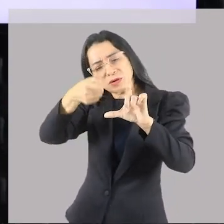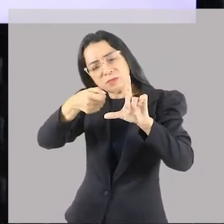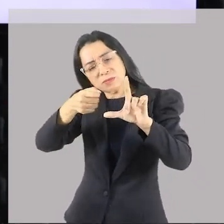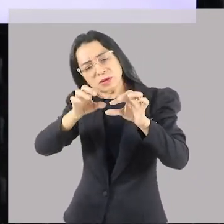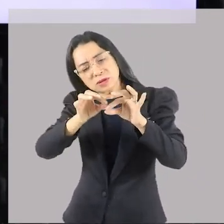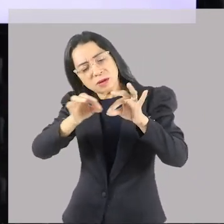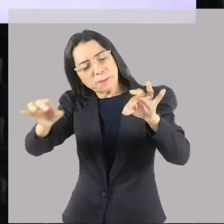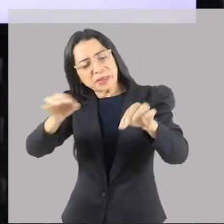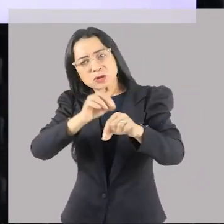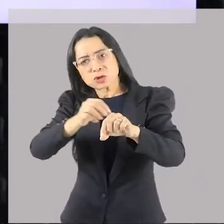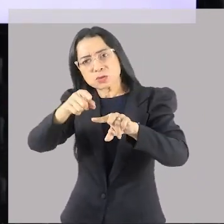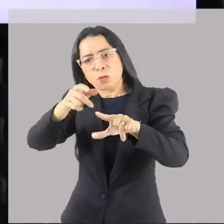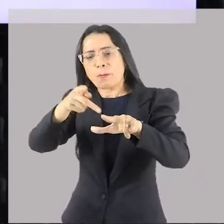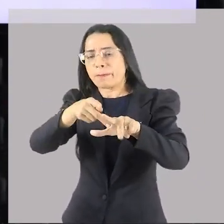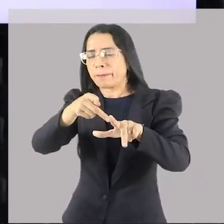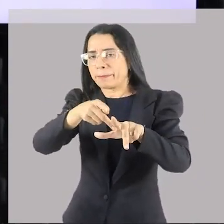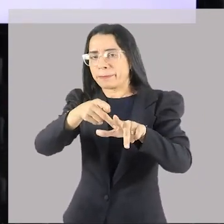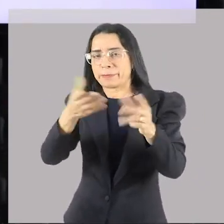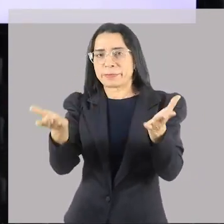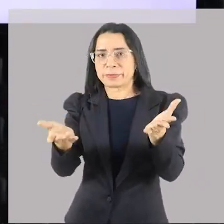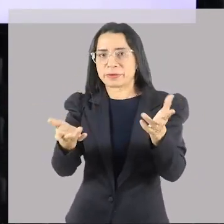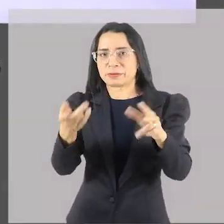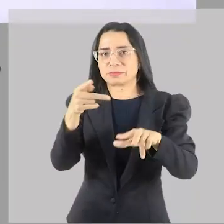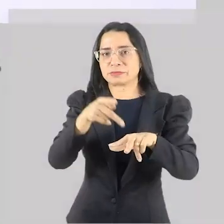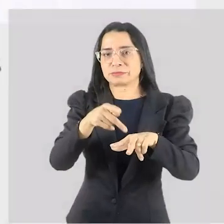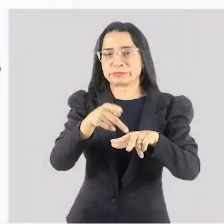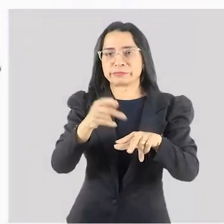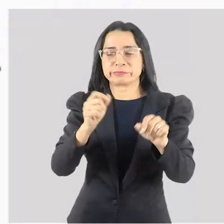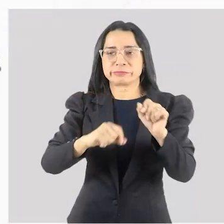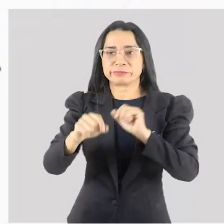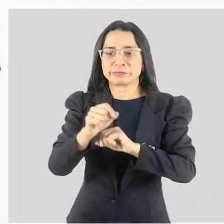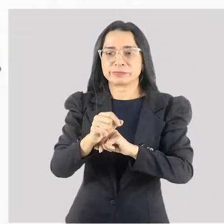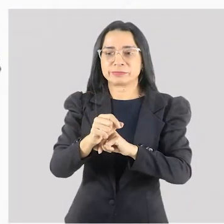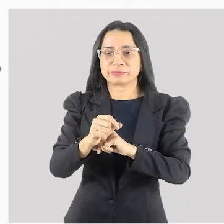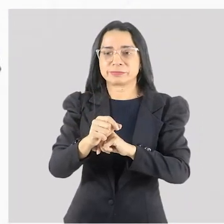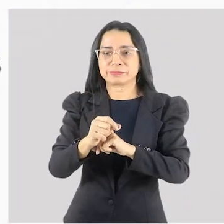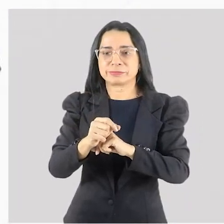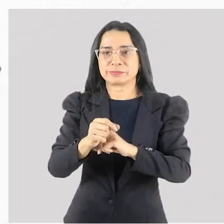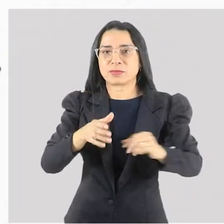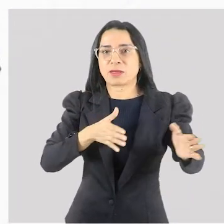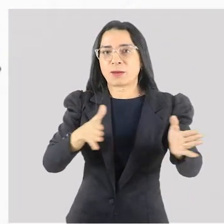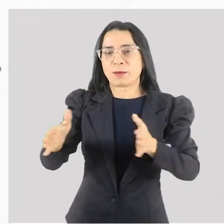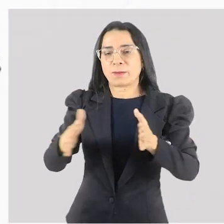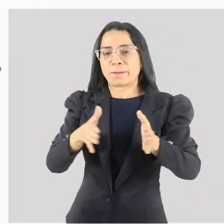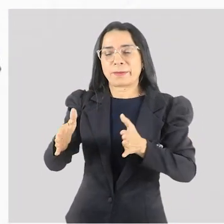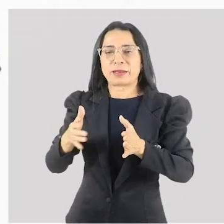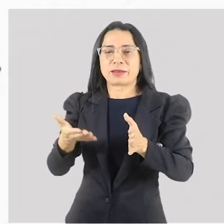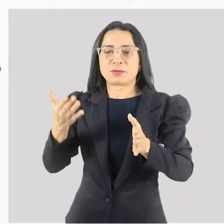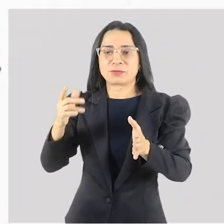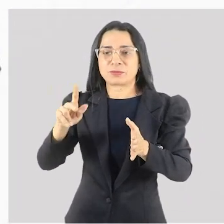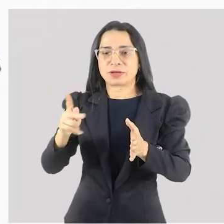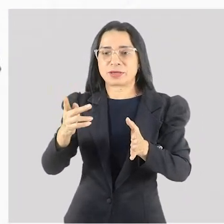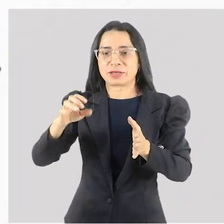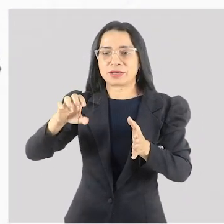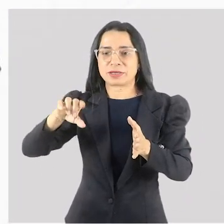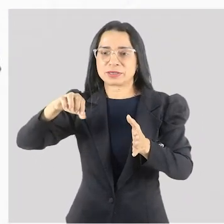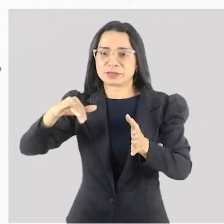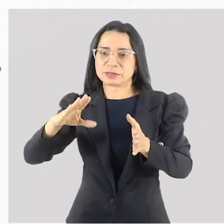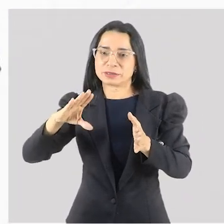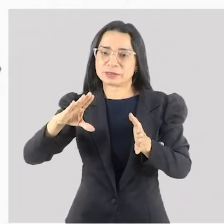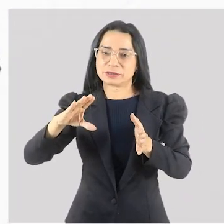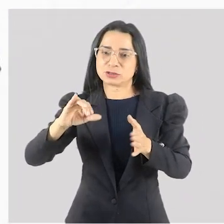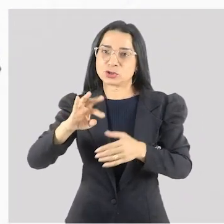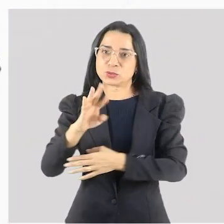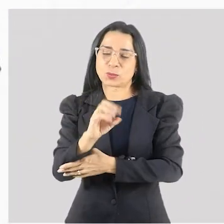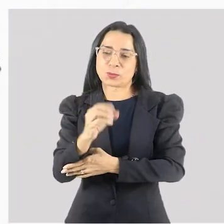É, Léo, isso acontece. O período helenístico... O período helenístico, isso vai para o vídeo. O